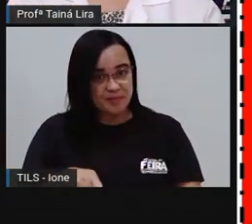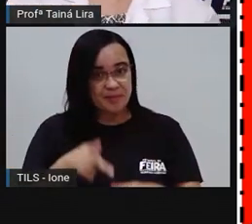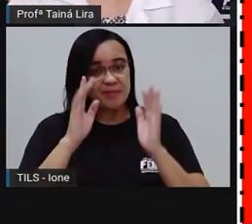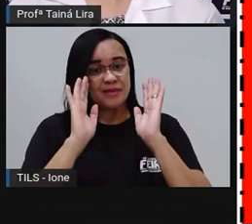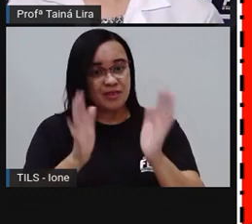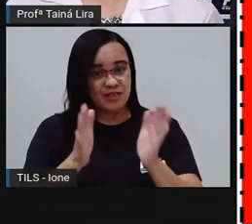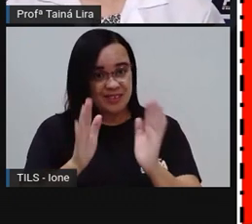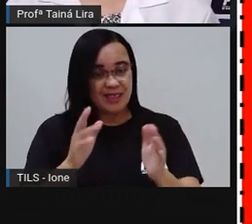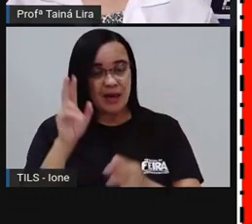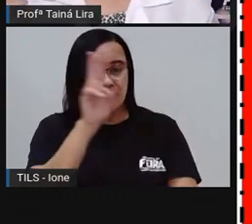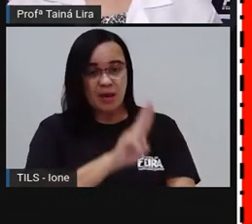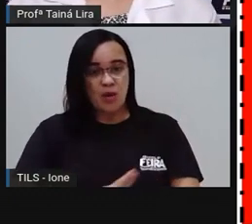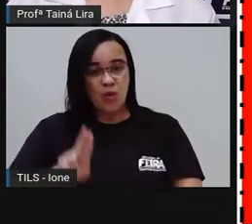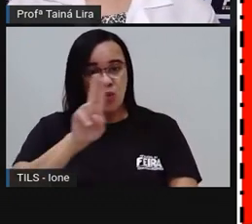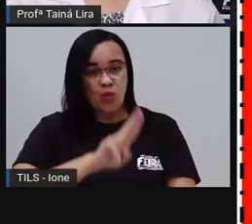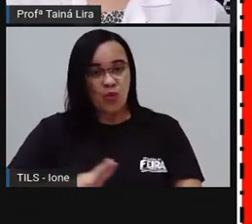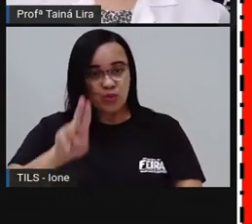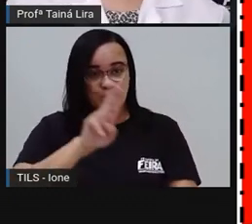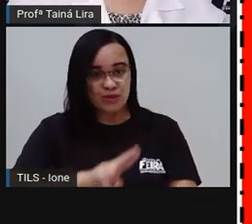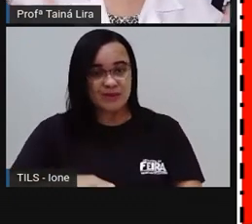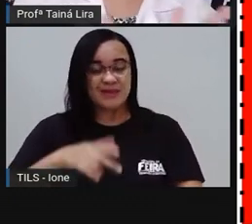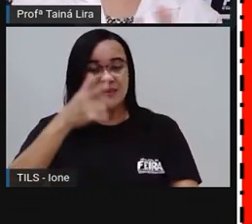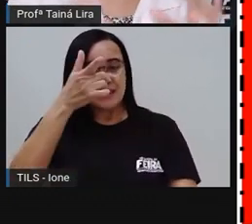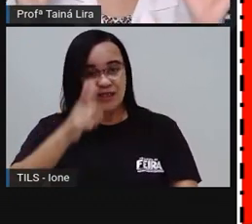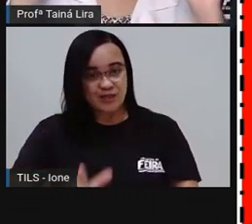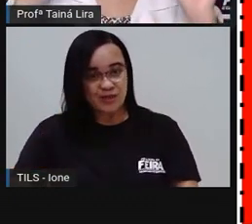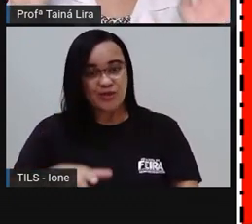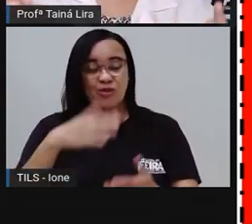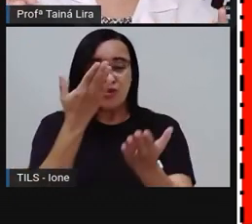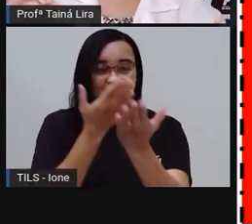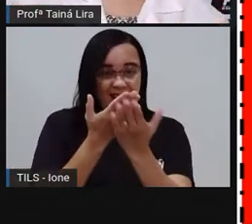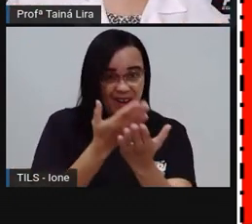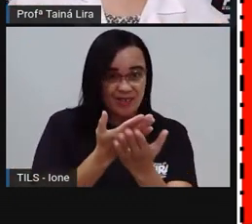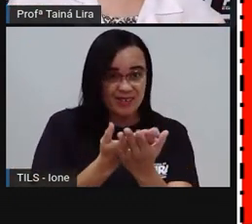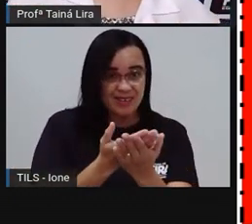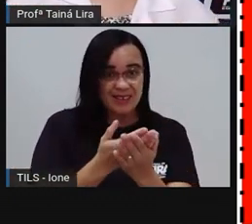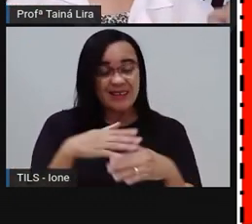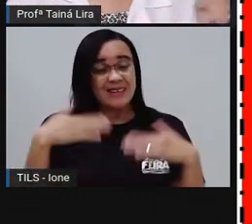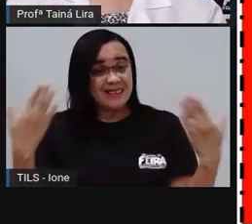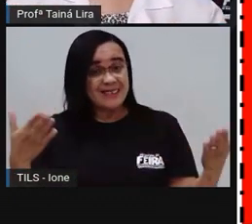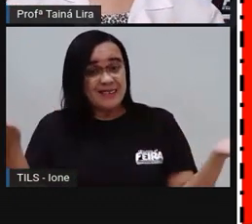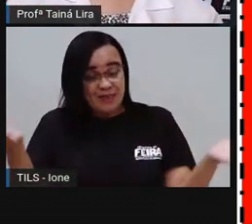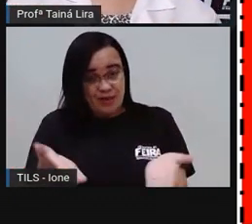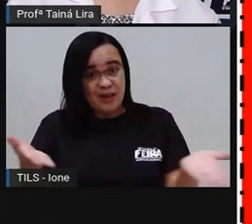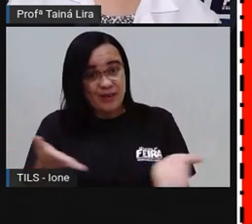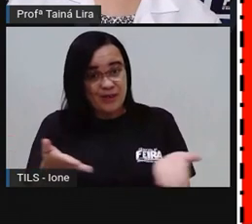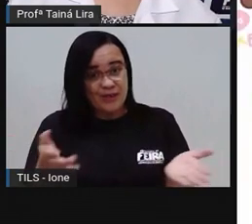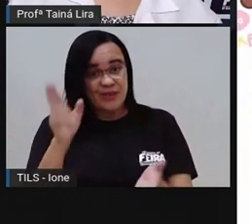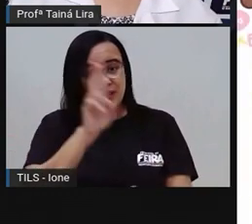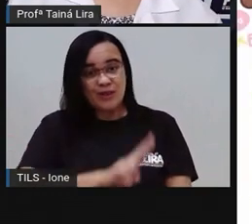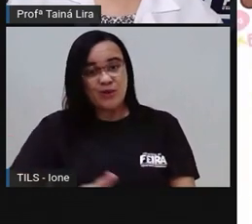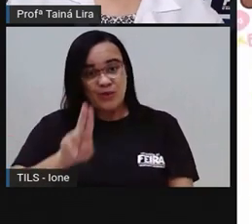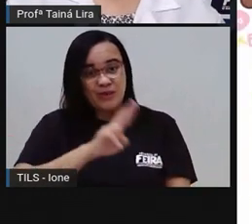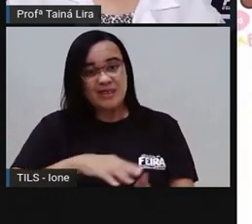utilizar em outra aula Pois bem, chegou o momento de a gente utilizar essa receita Olha lá